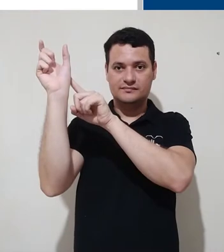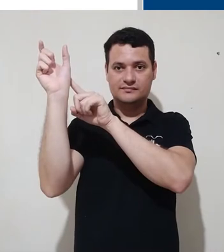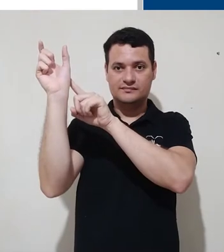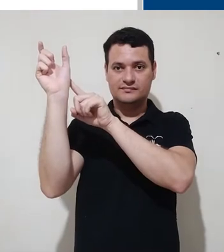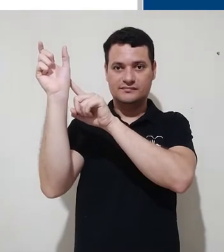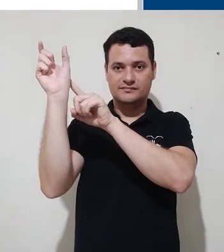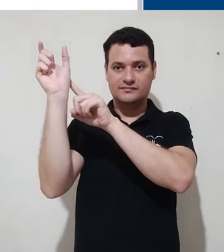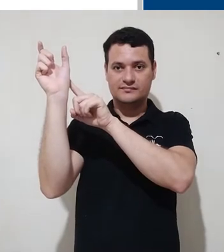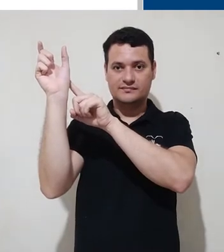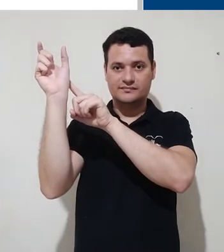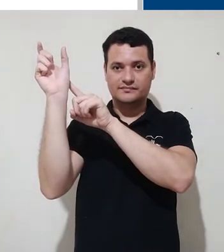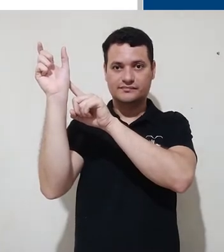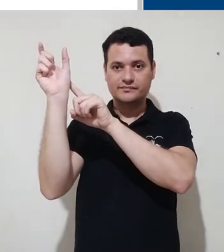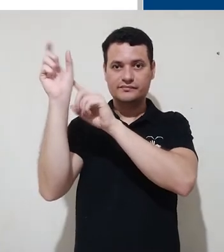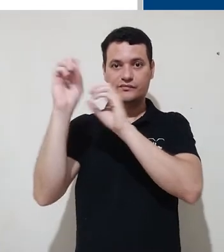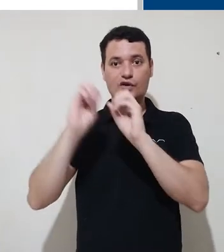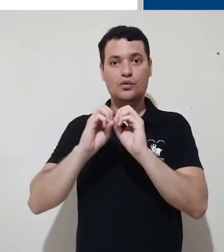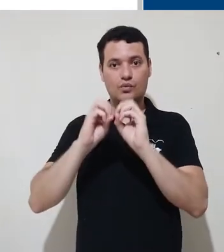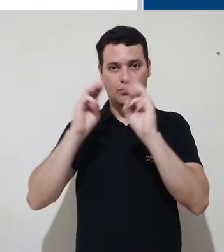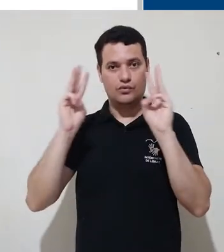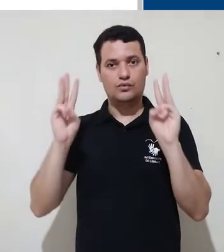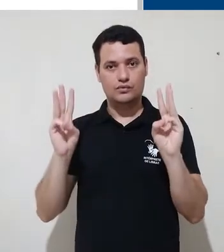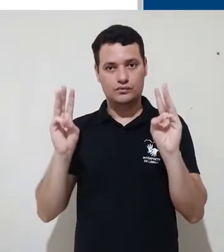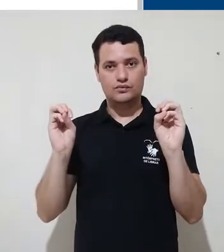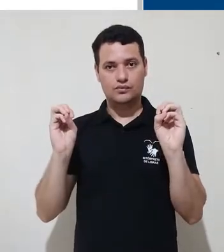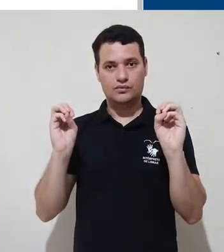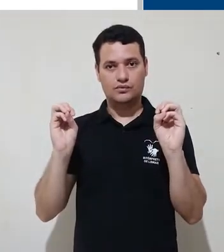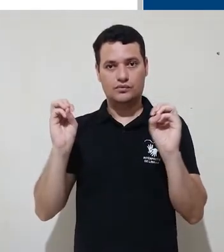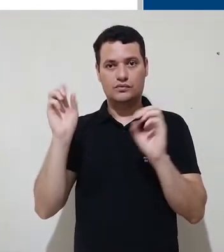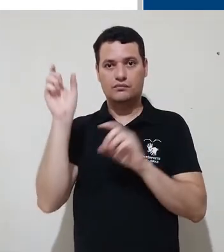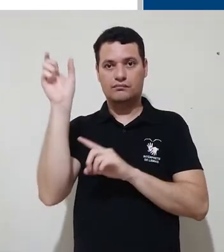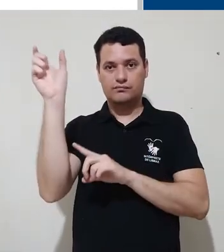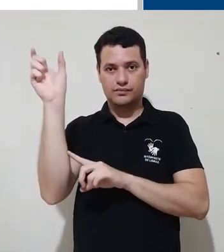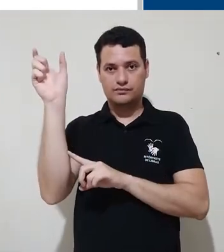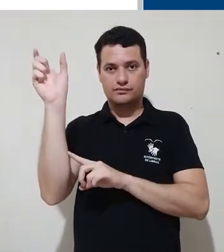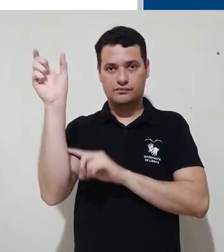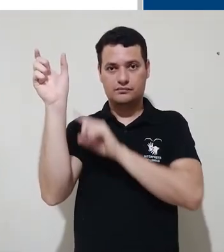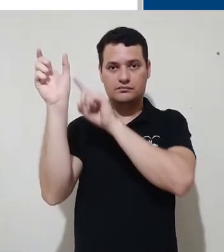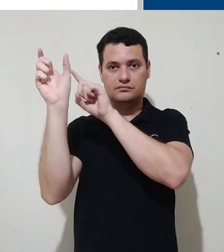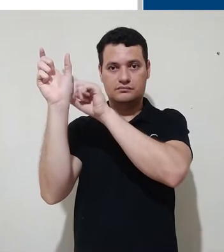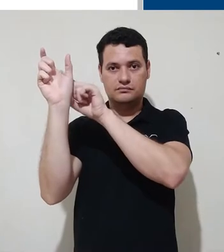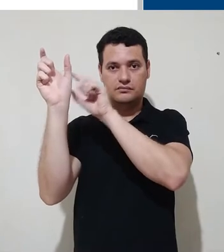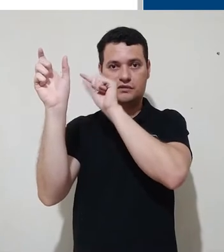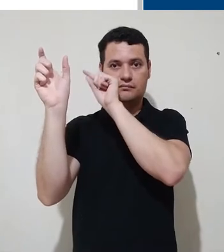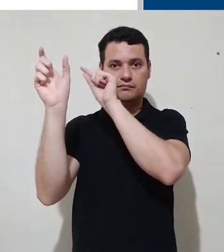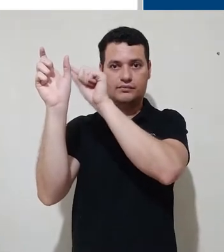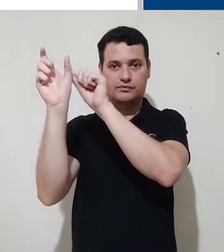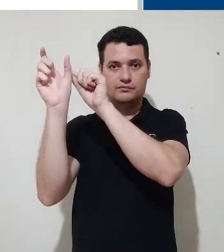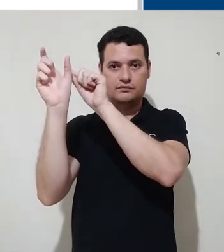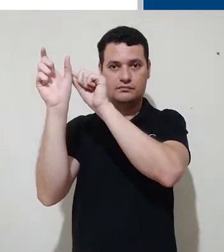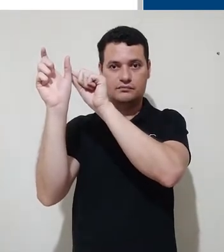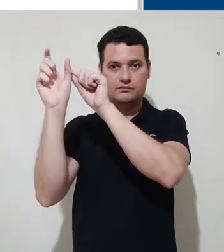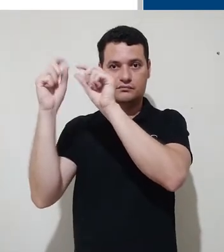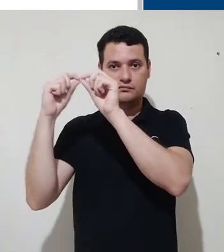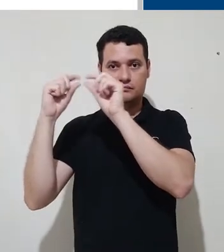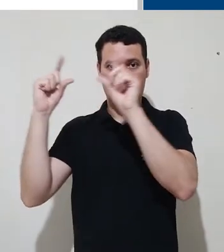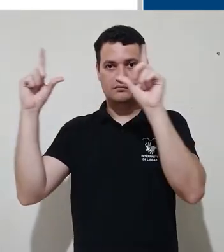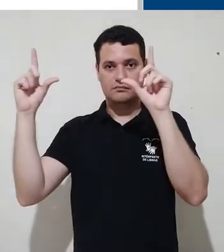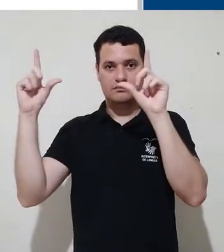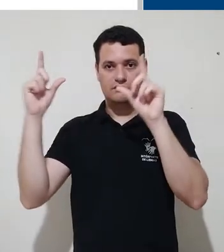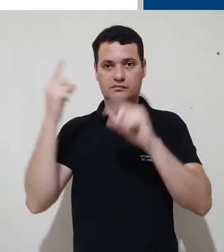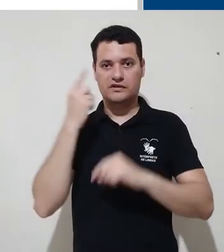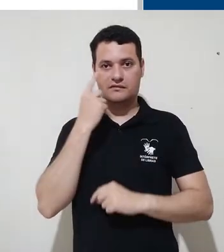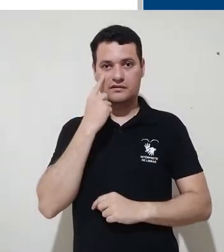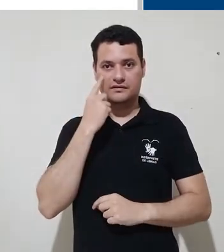sua plataforma Moodle, quando você já estiver entrado com as suas credenciais. Você vai